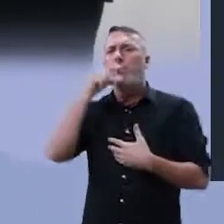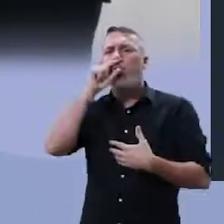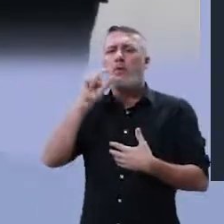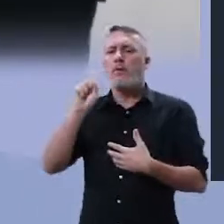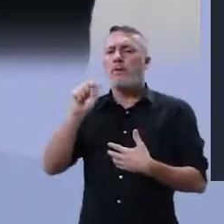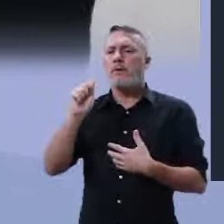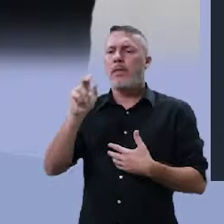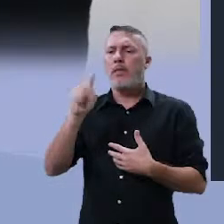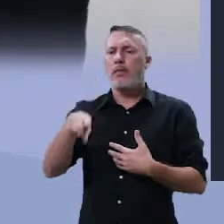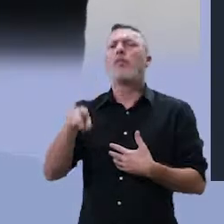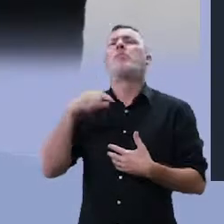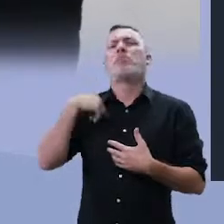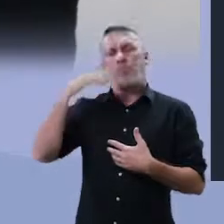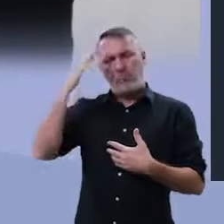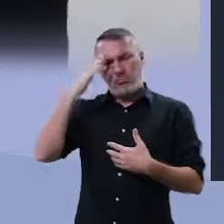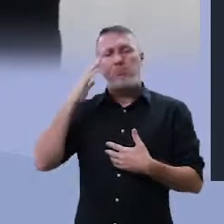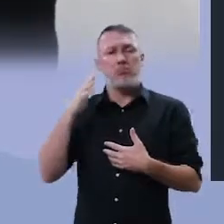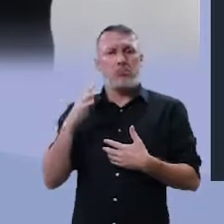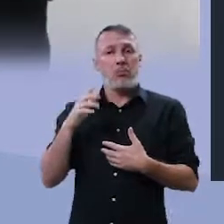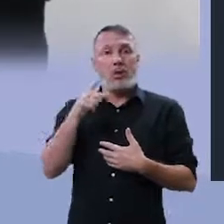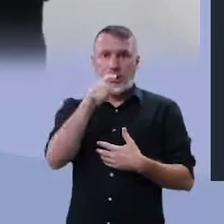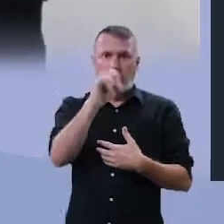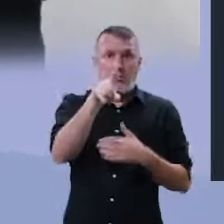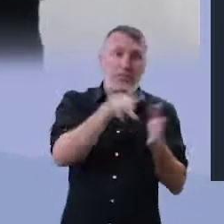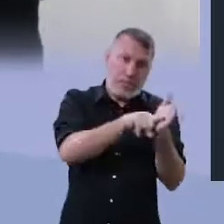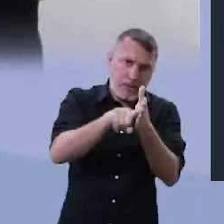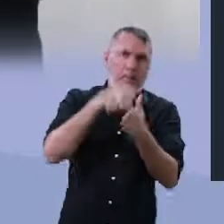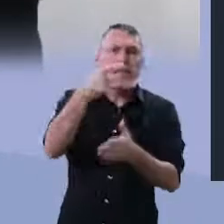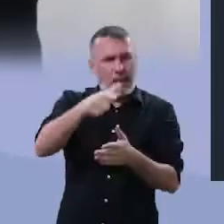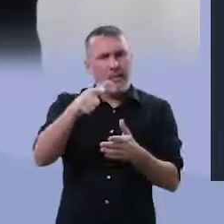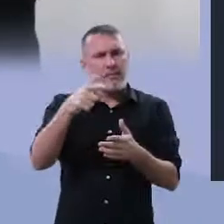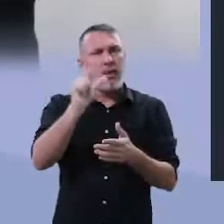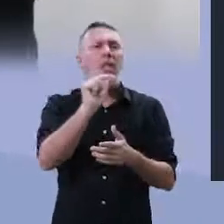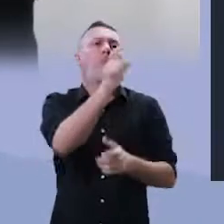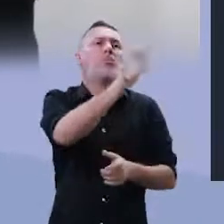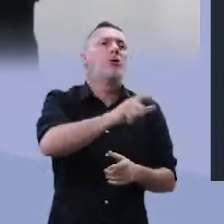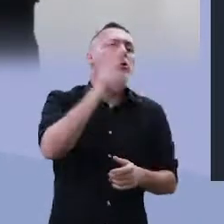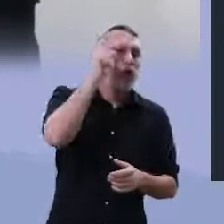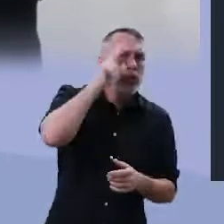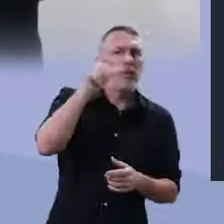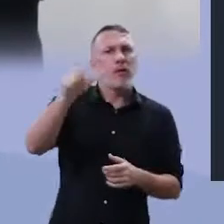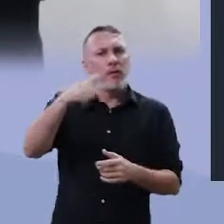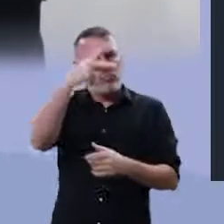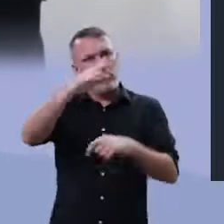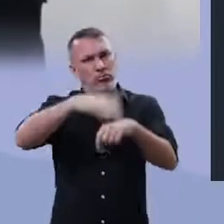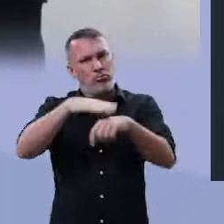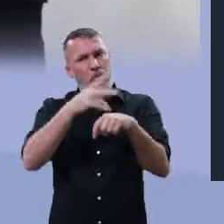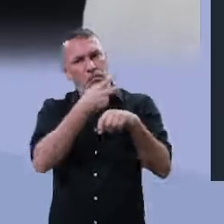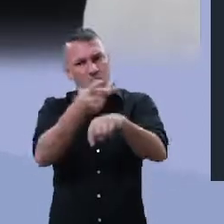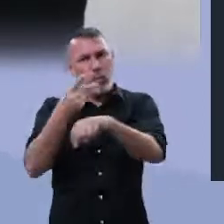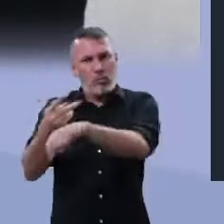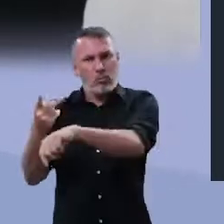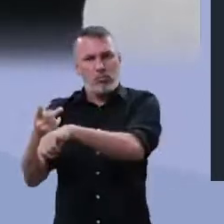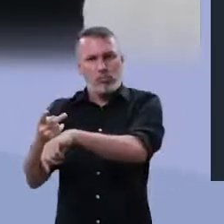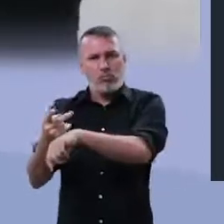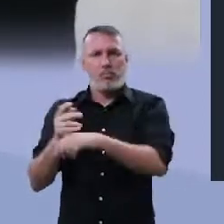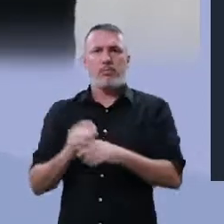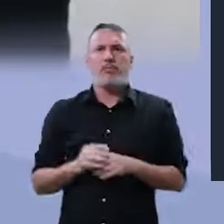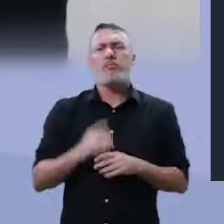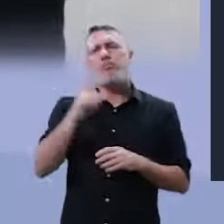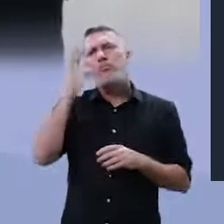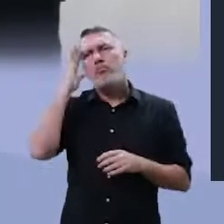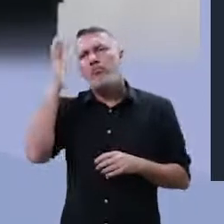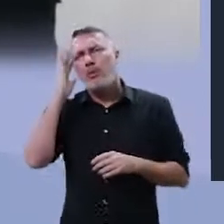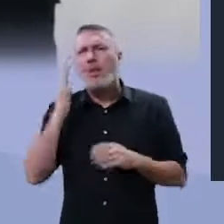papel do Saddam Hussein. Caso você queira estudar um pouco mais sobre eles ou ler acerca deles, pesquise. Então, se você